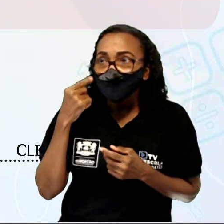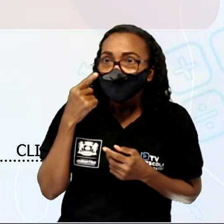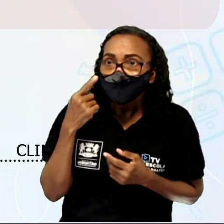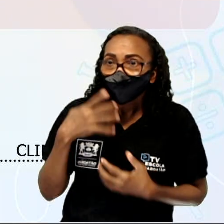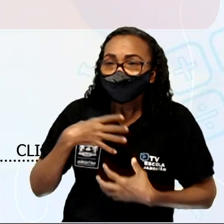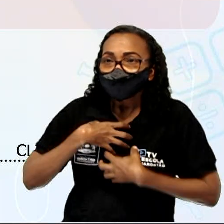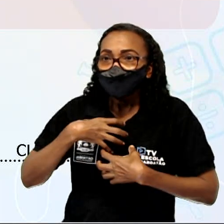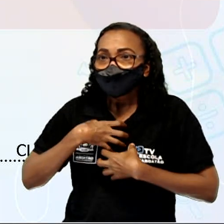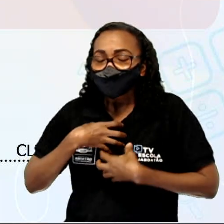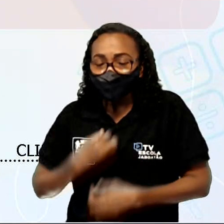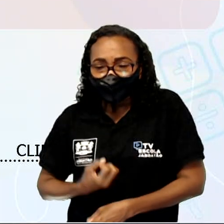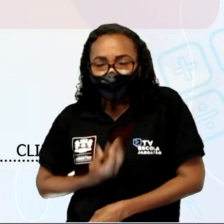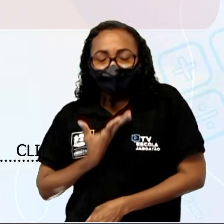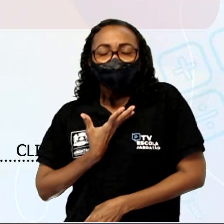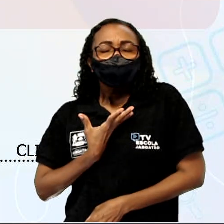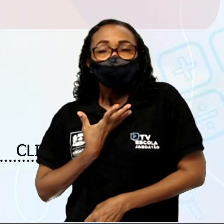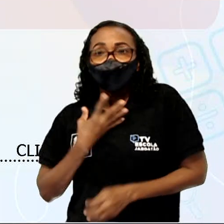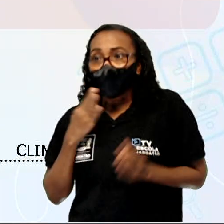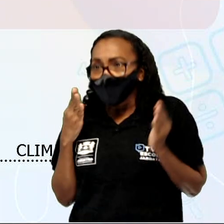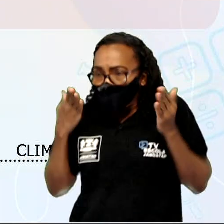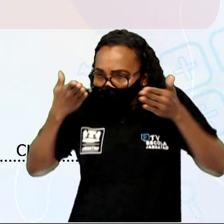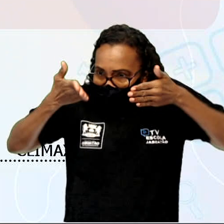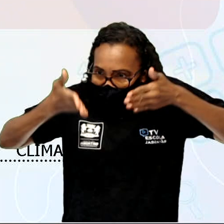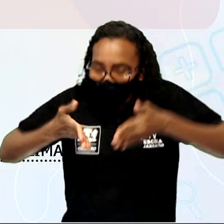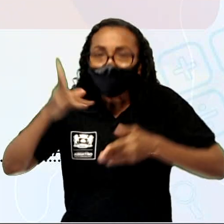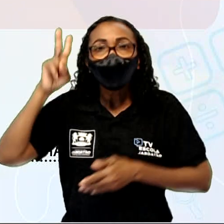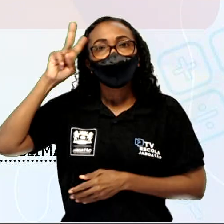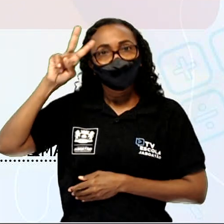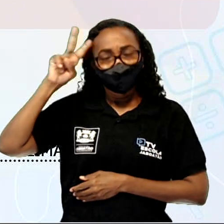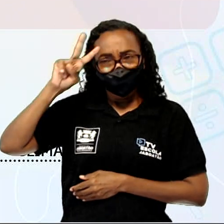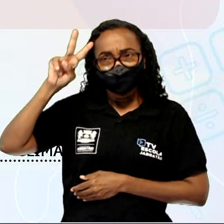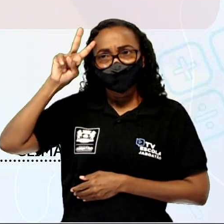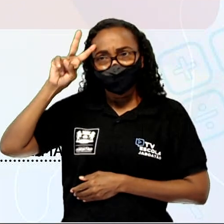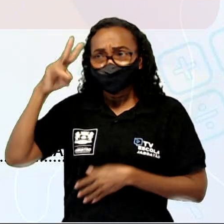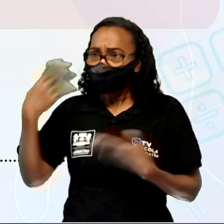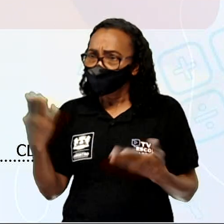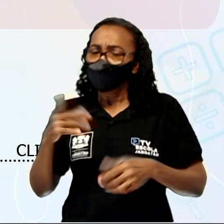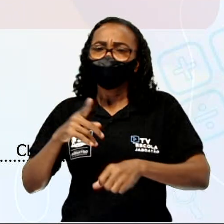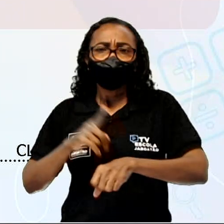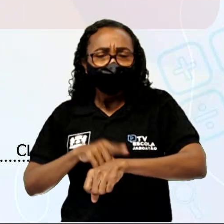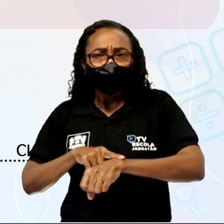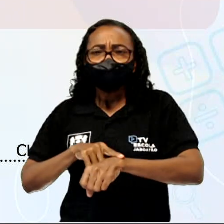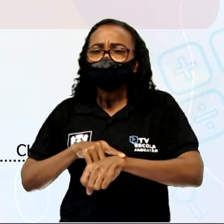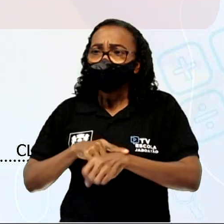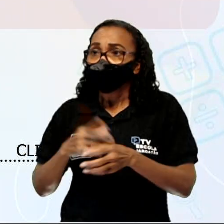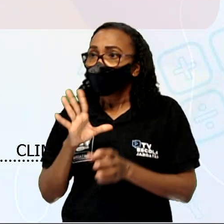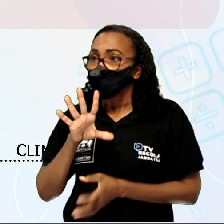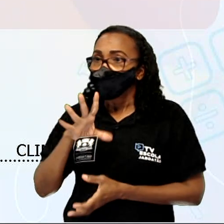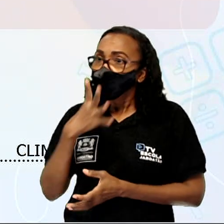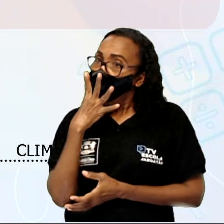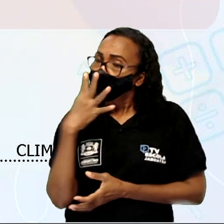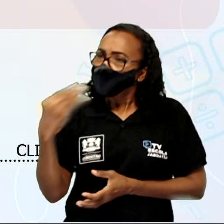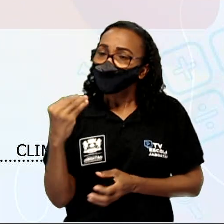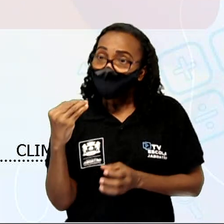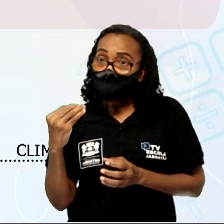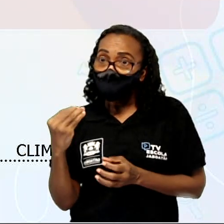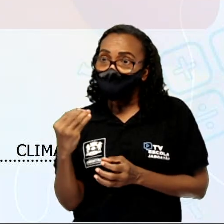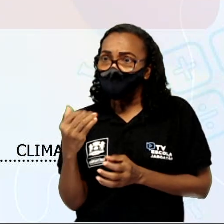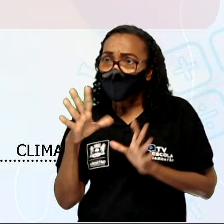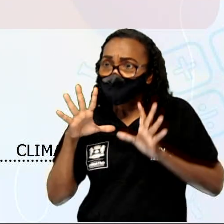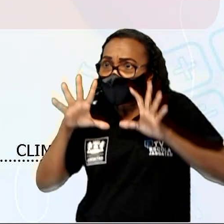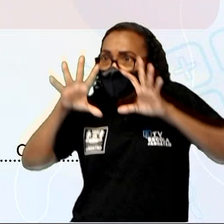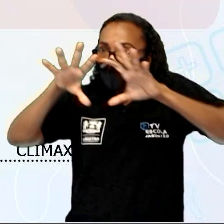emoções estão focadas totalmente na história. É o momento em que o lobo está prestes a devorar a